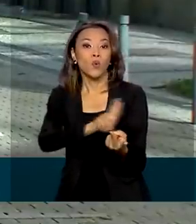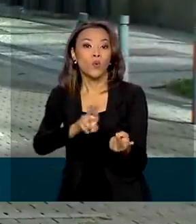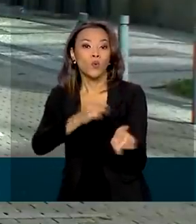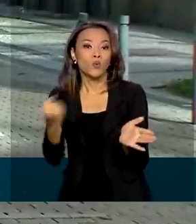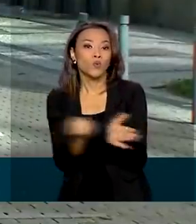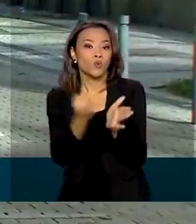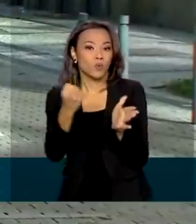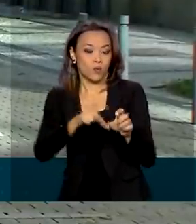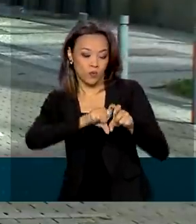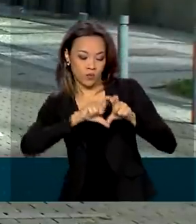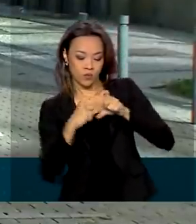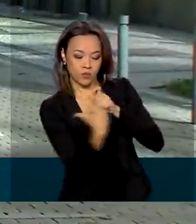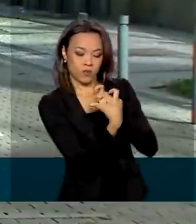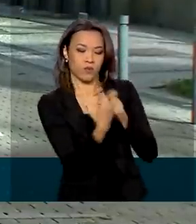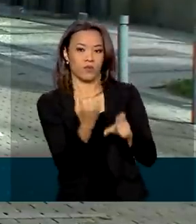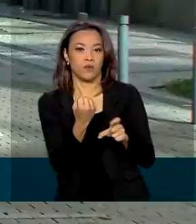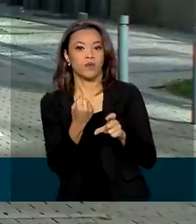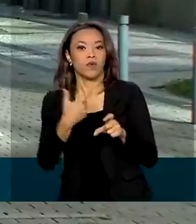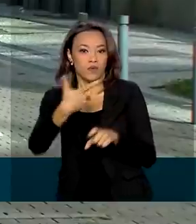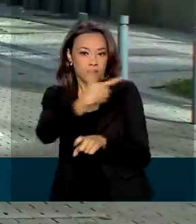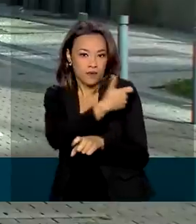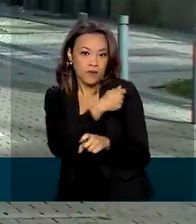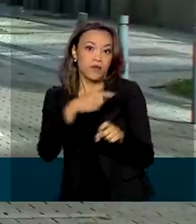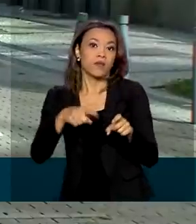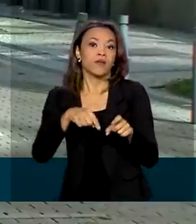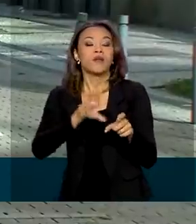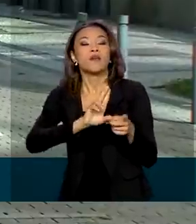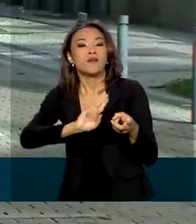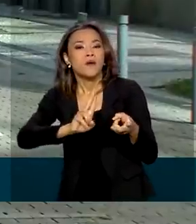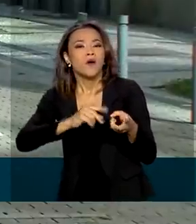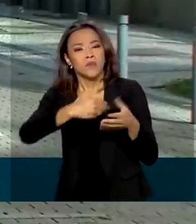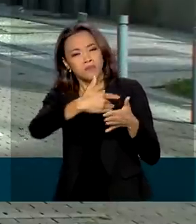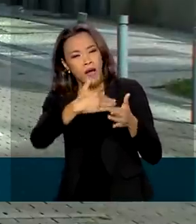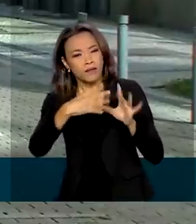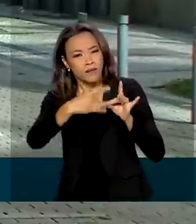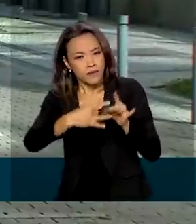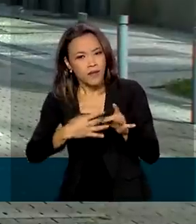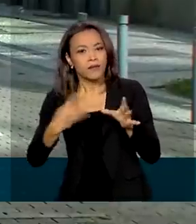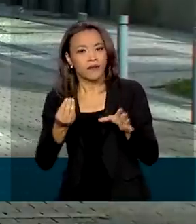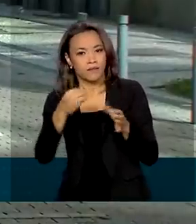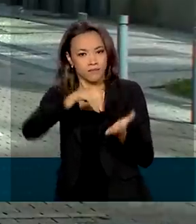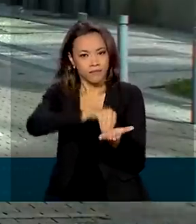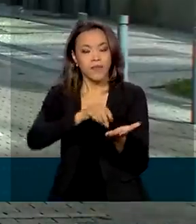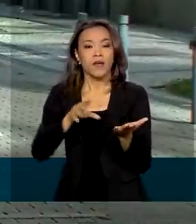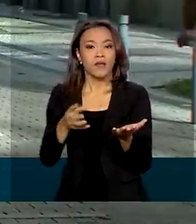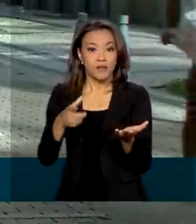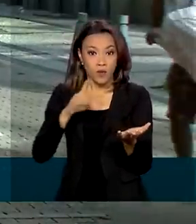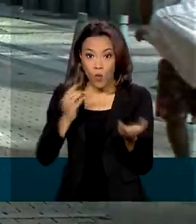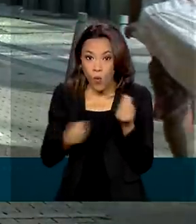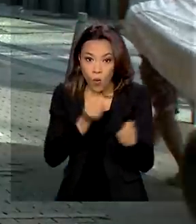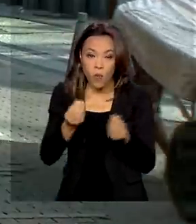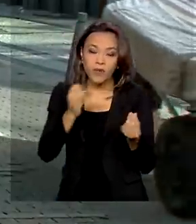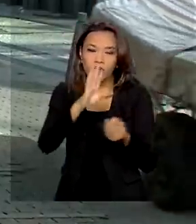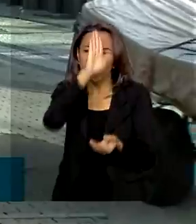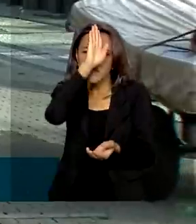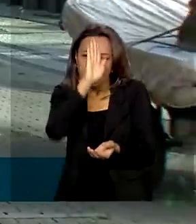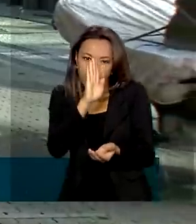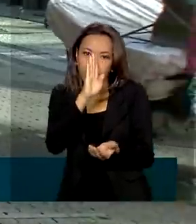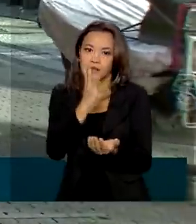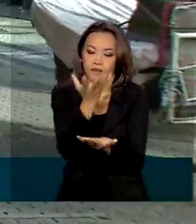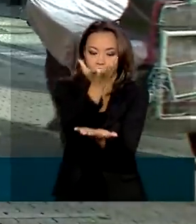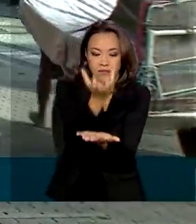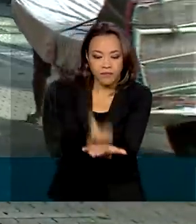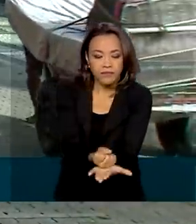e a data em que a segunda dose da vacina deve ser tomada. Para se cadastrar no ConectSUS é só baixá-lo gratuitamente pelo